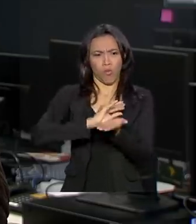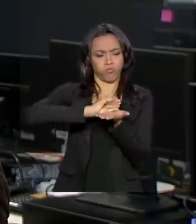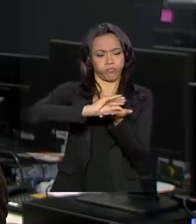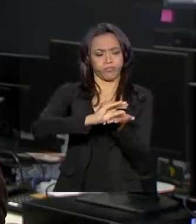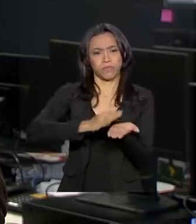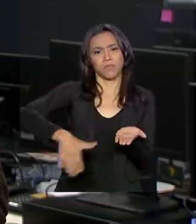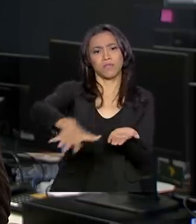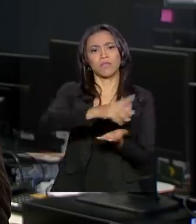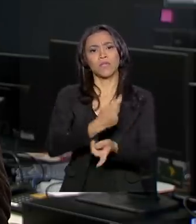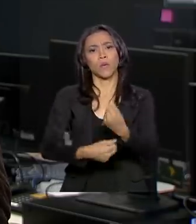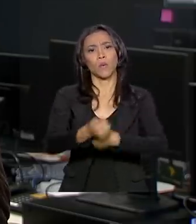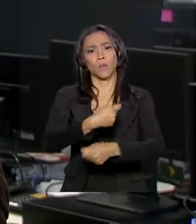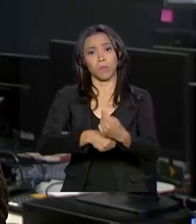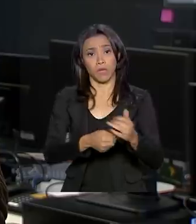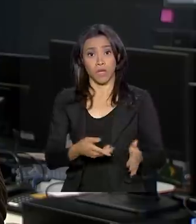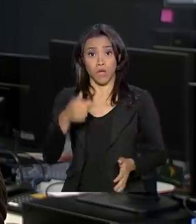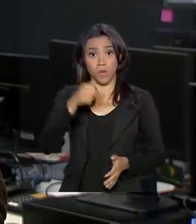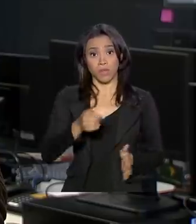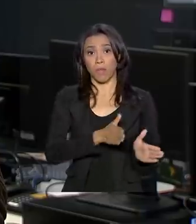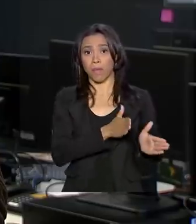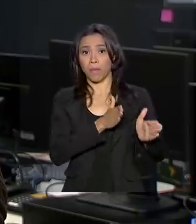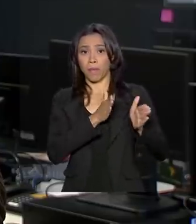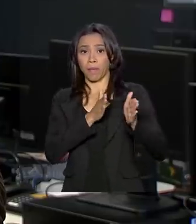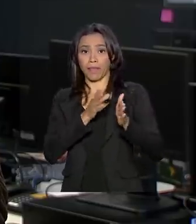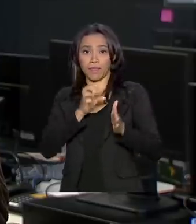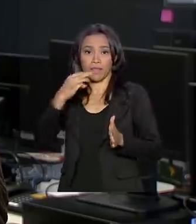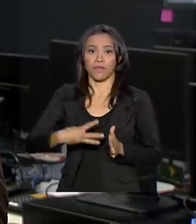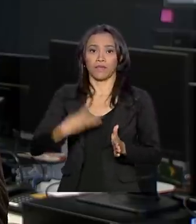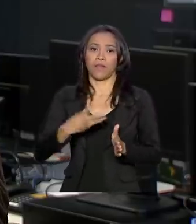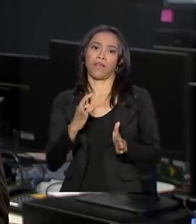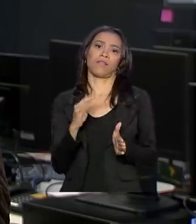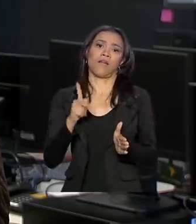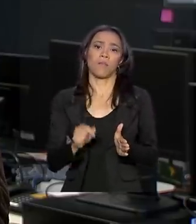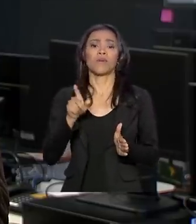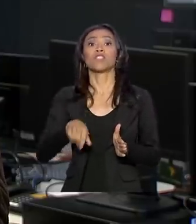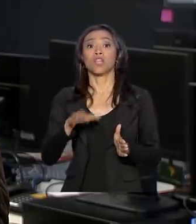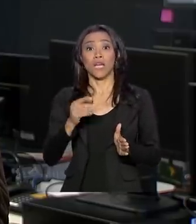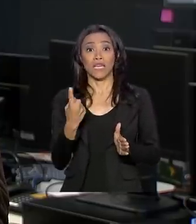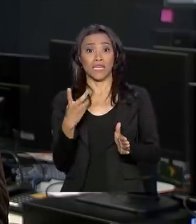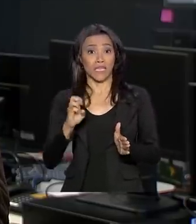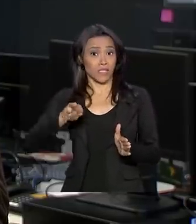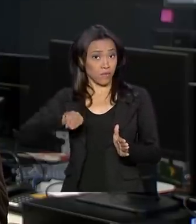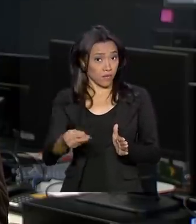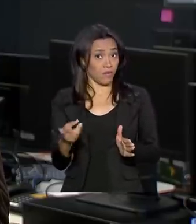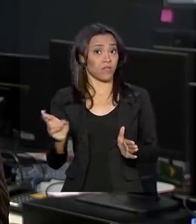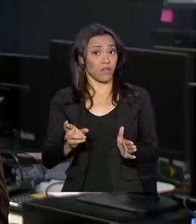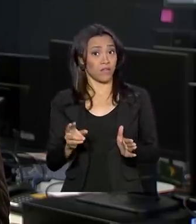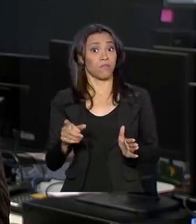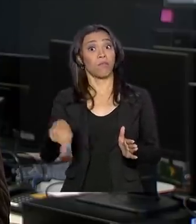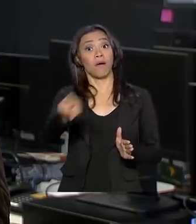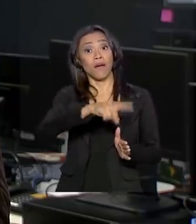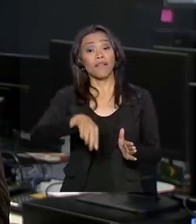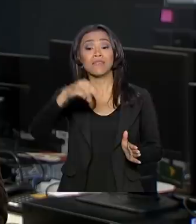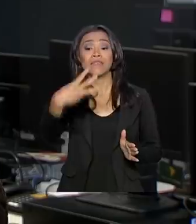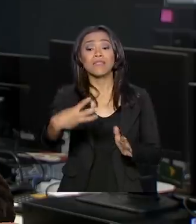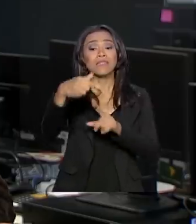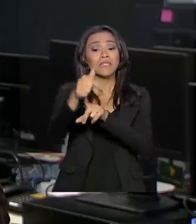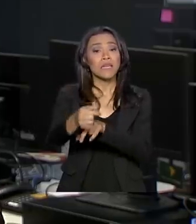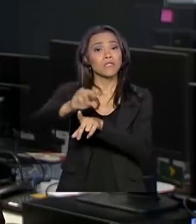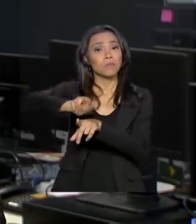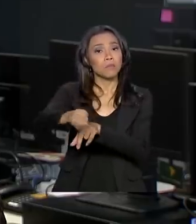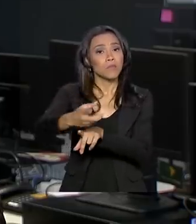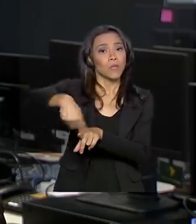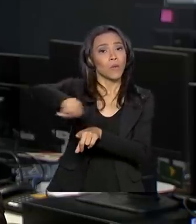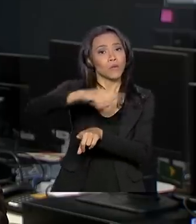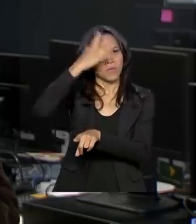esta terceira etapa, os pagamentos já somam cerca de 15 bilhões de reais para quase 37 milhões de trabalhadores. Quem não